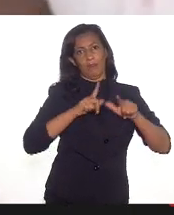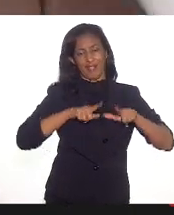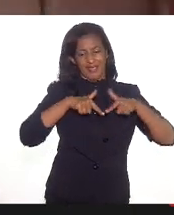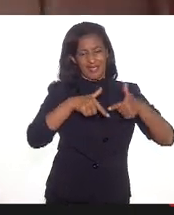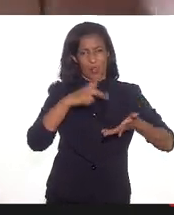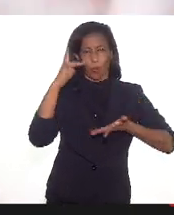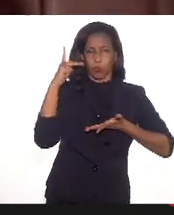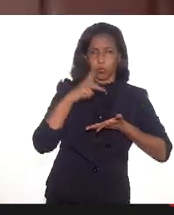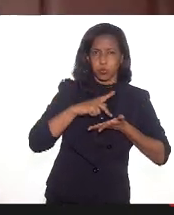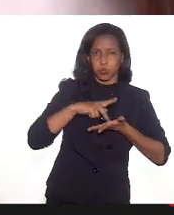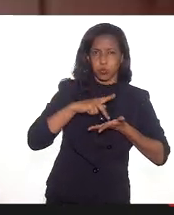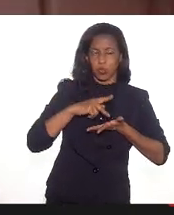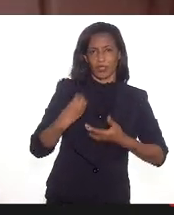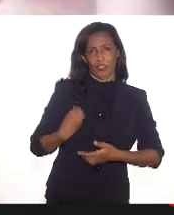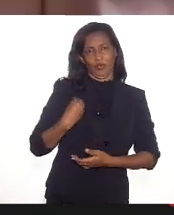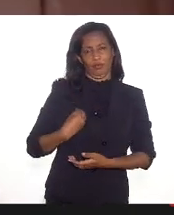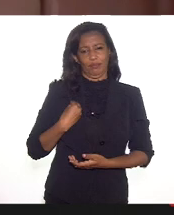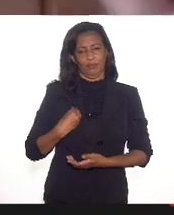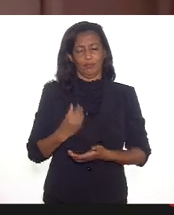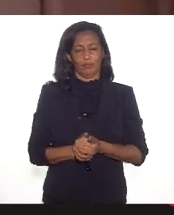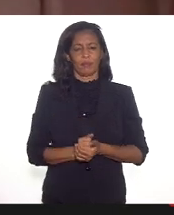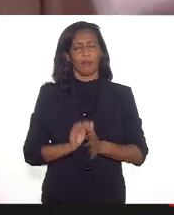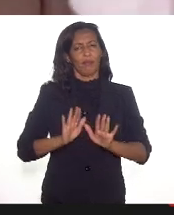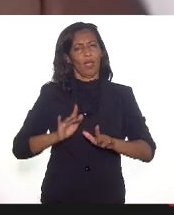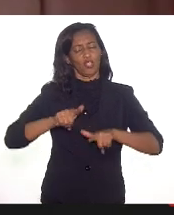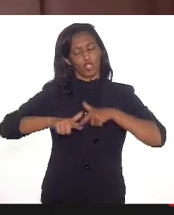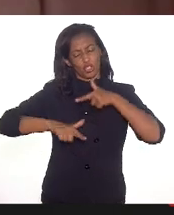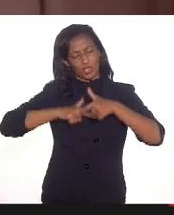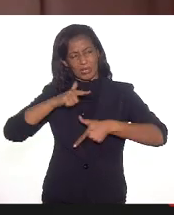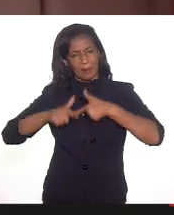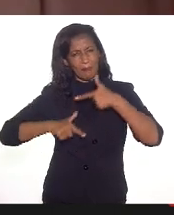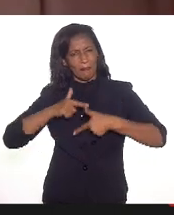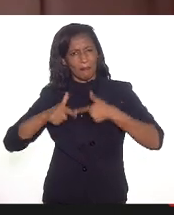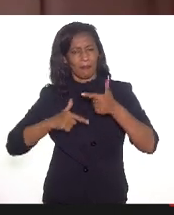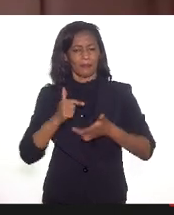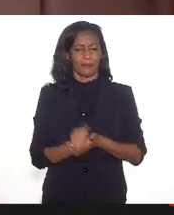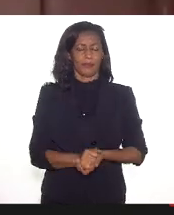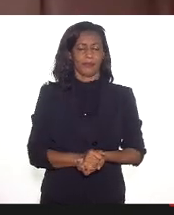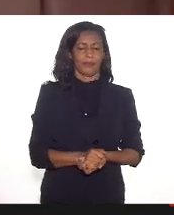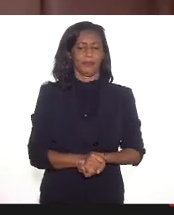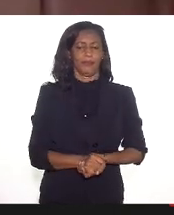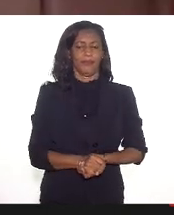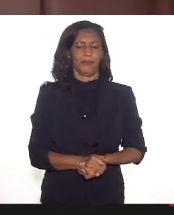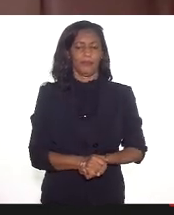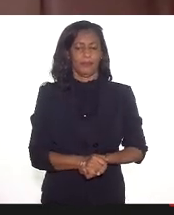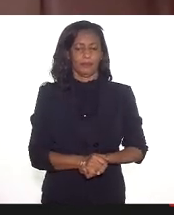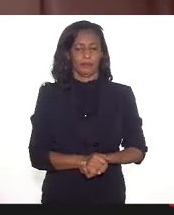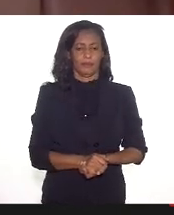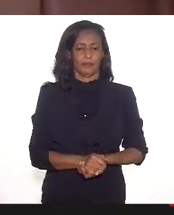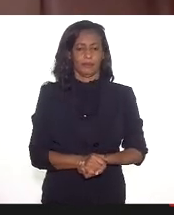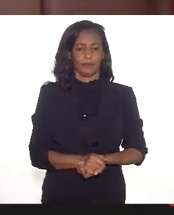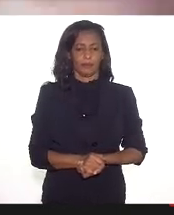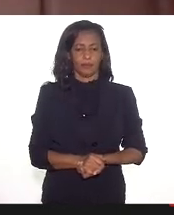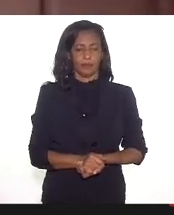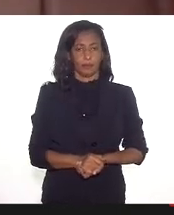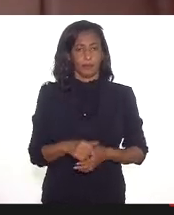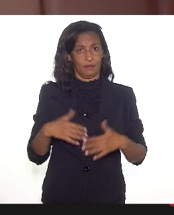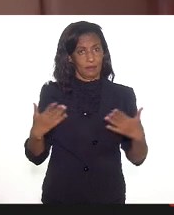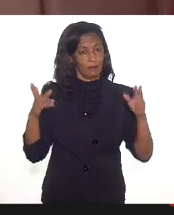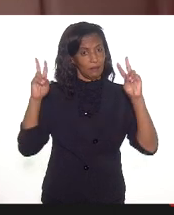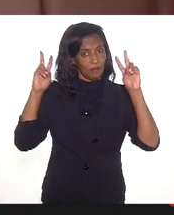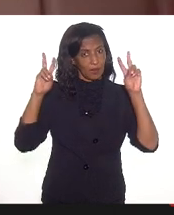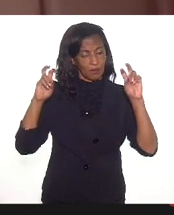concreta, de subsistência, mas postos de trabalho, de ocupações, enfim. Quer dizer, um tema